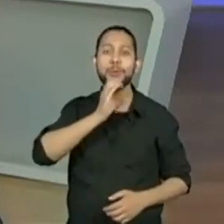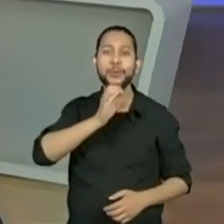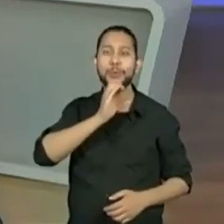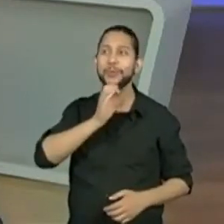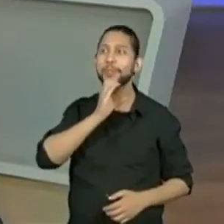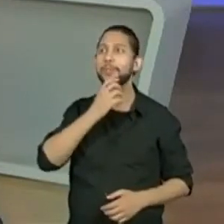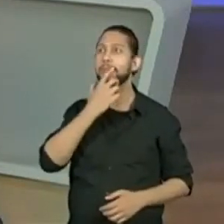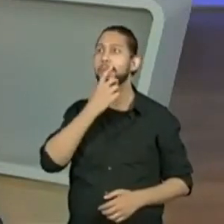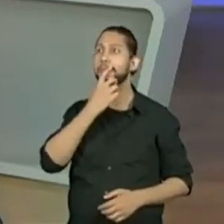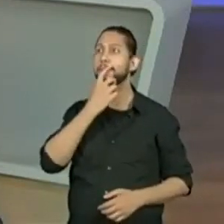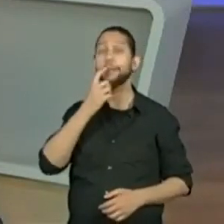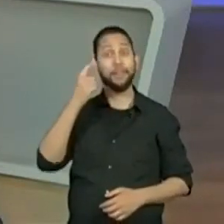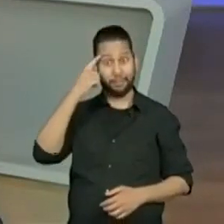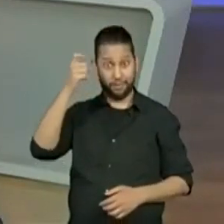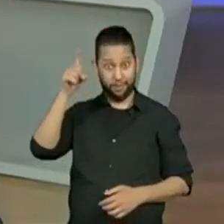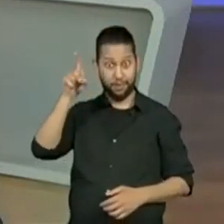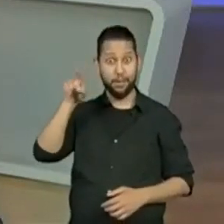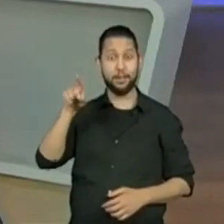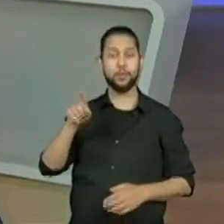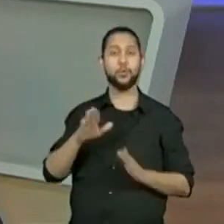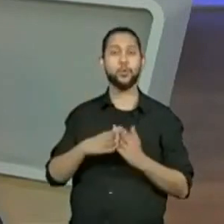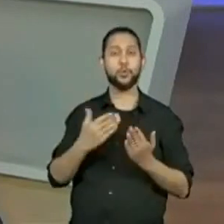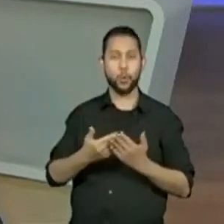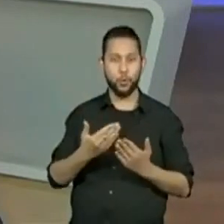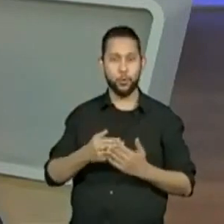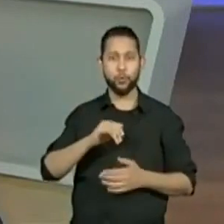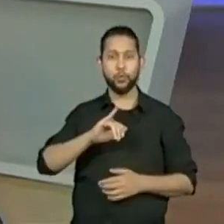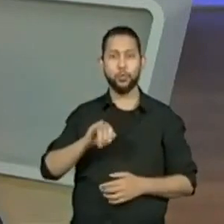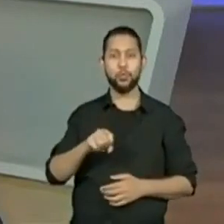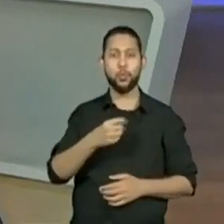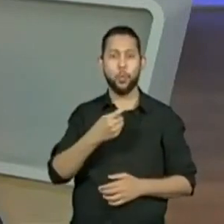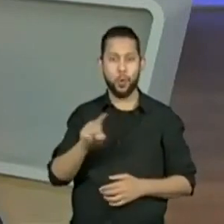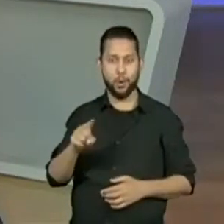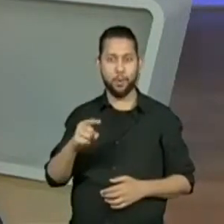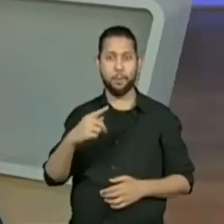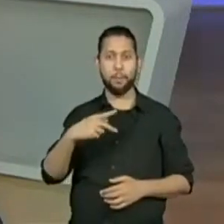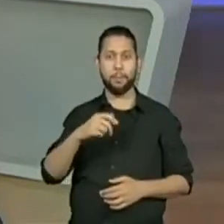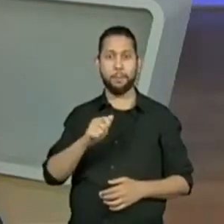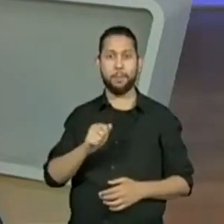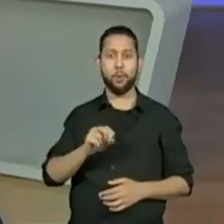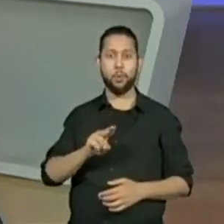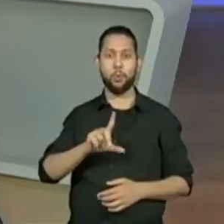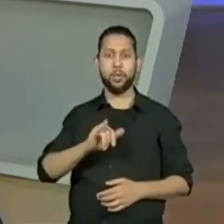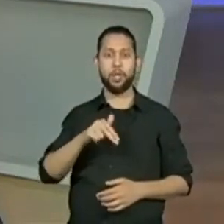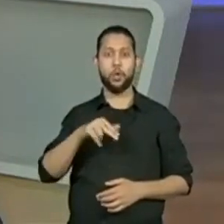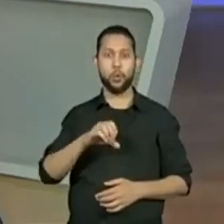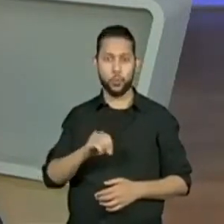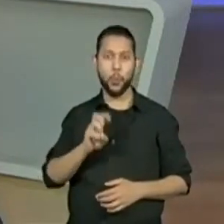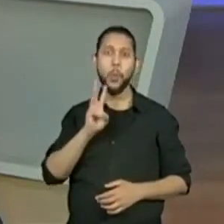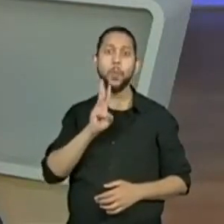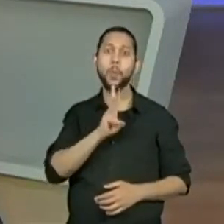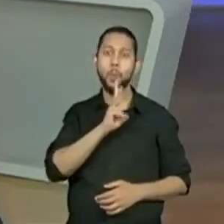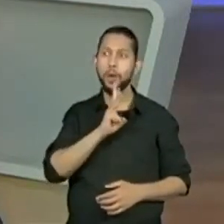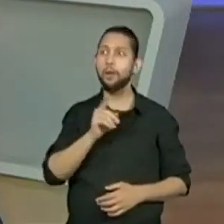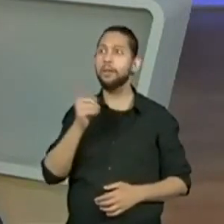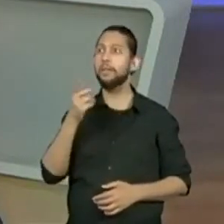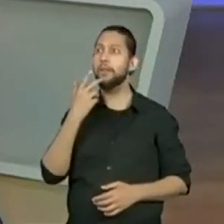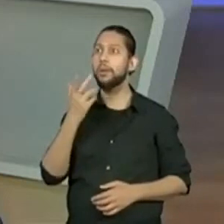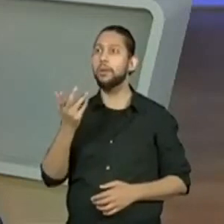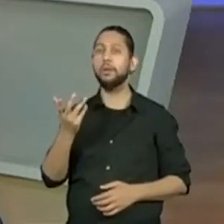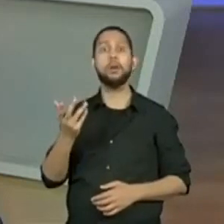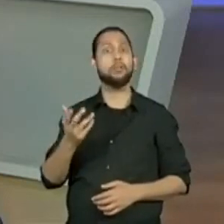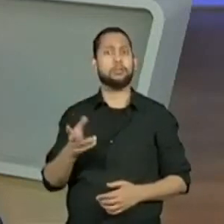olha, gostei do Midel, o professor, escola, professor João Paulino de Mauá. Pessoal colocando, República de